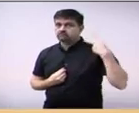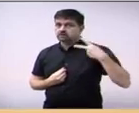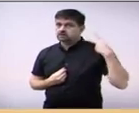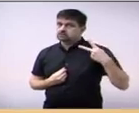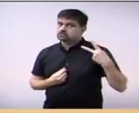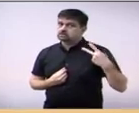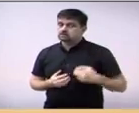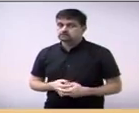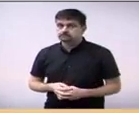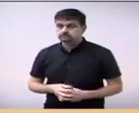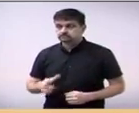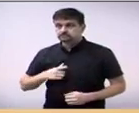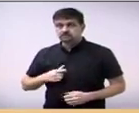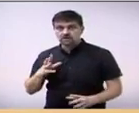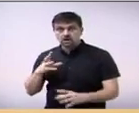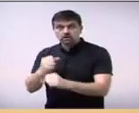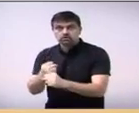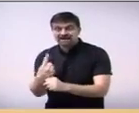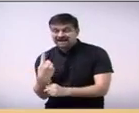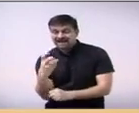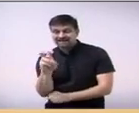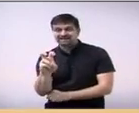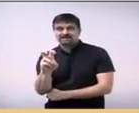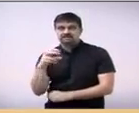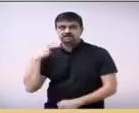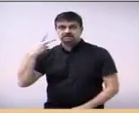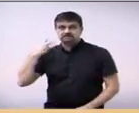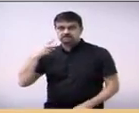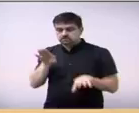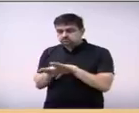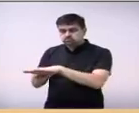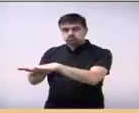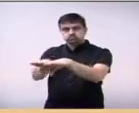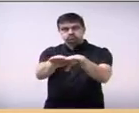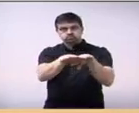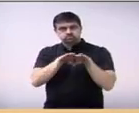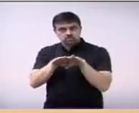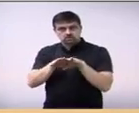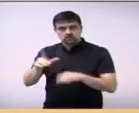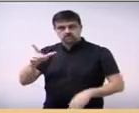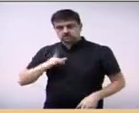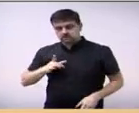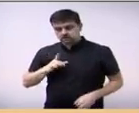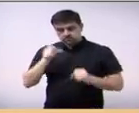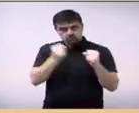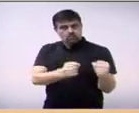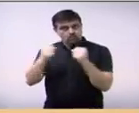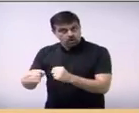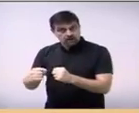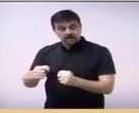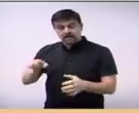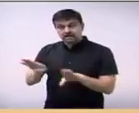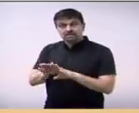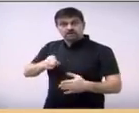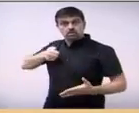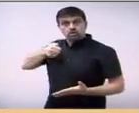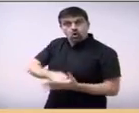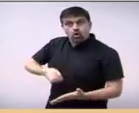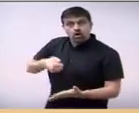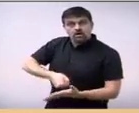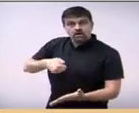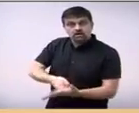entanto, nós somos 15 vereadores dotados de poderes e deveres,